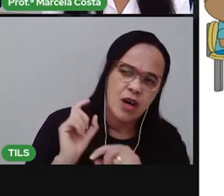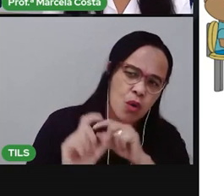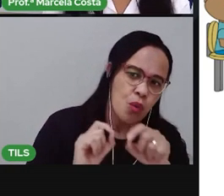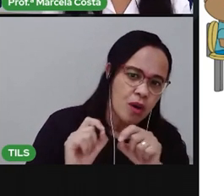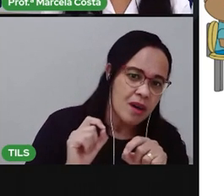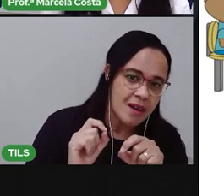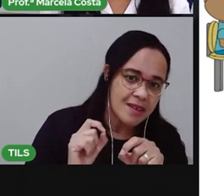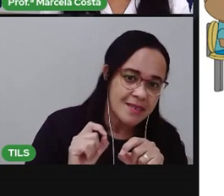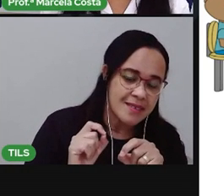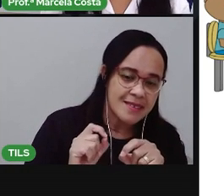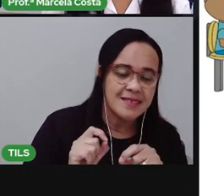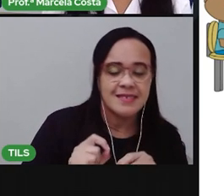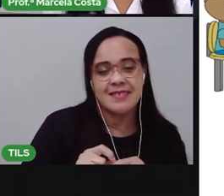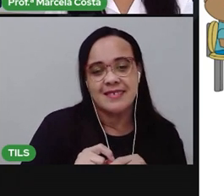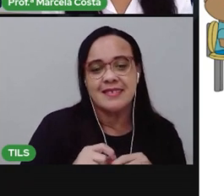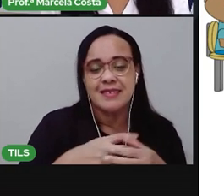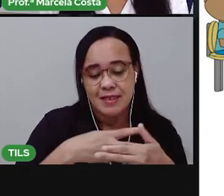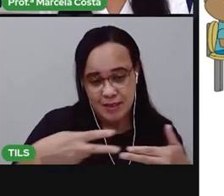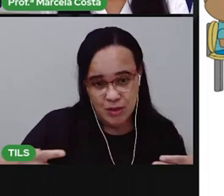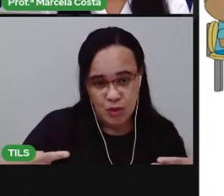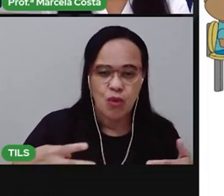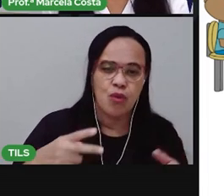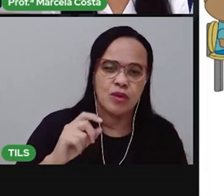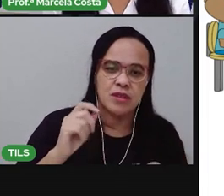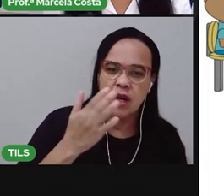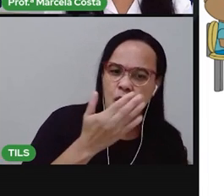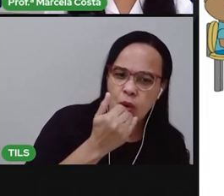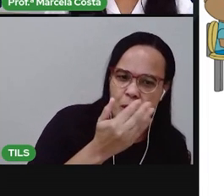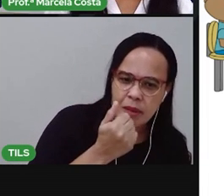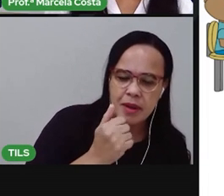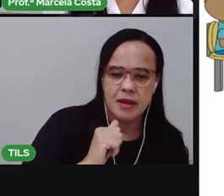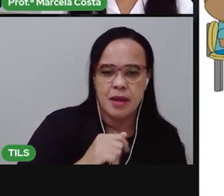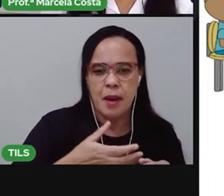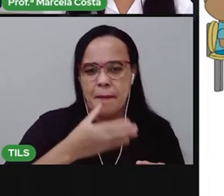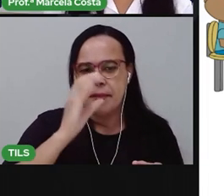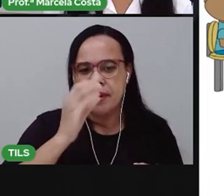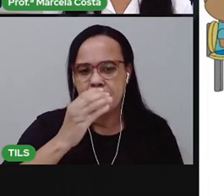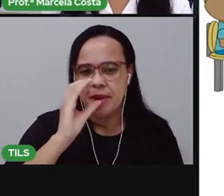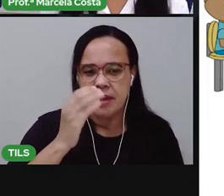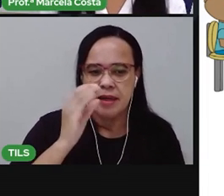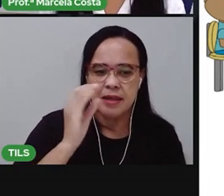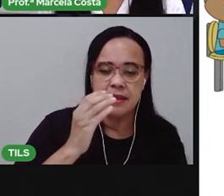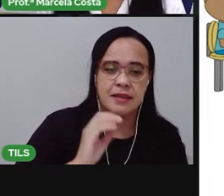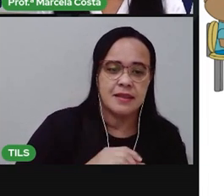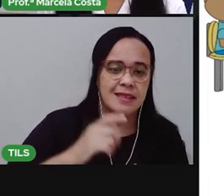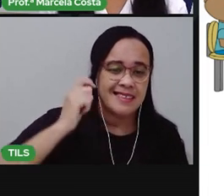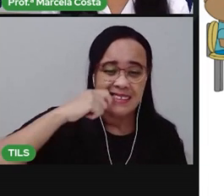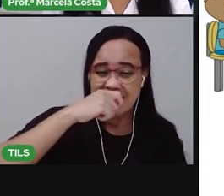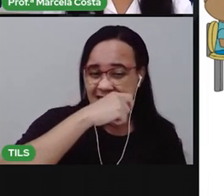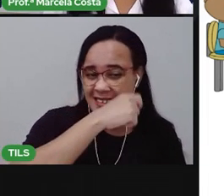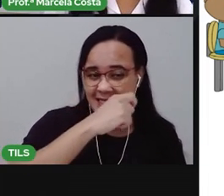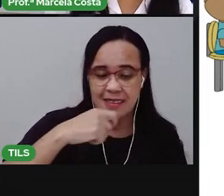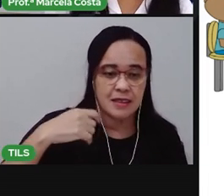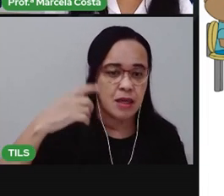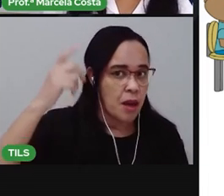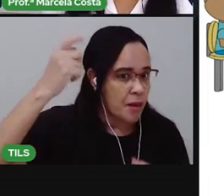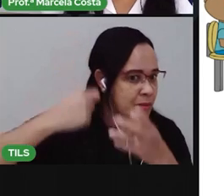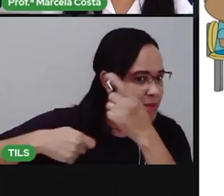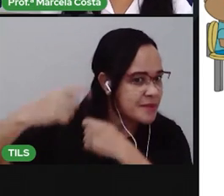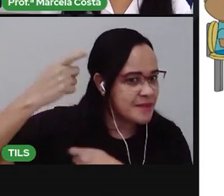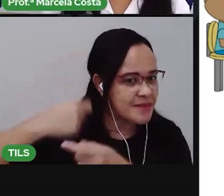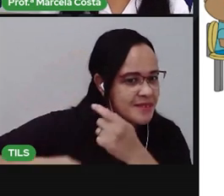escrever que ação é essa. Se é comer, se é beber, se é escovar, se é pentear.